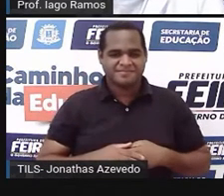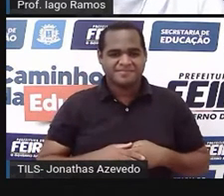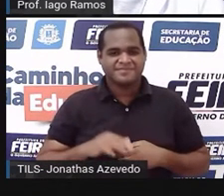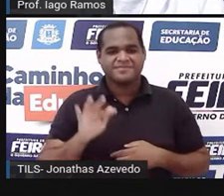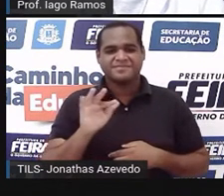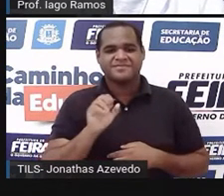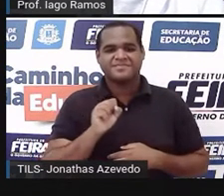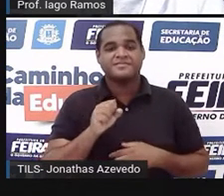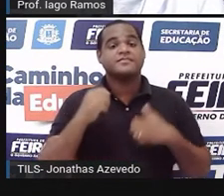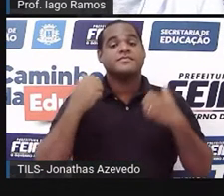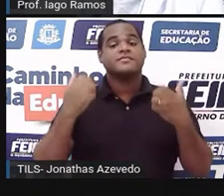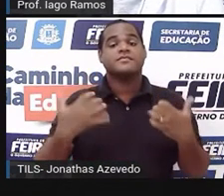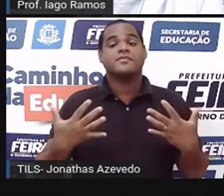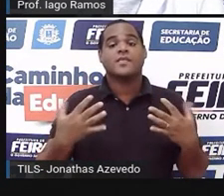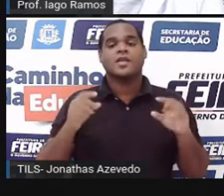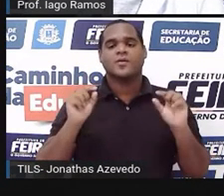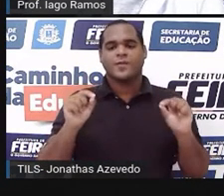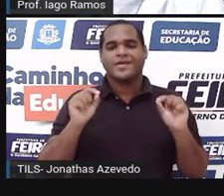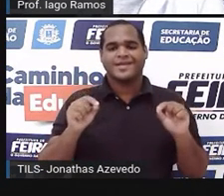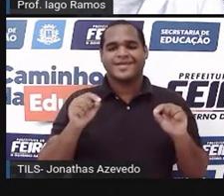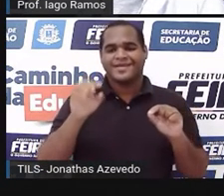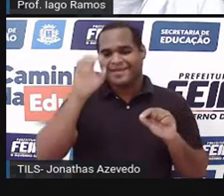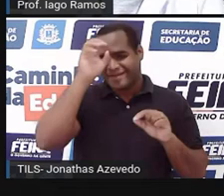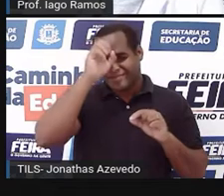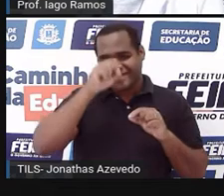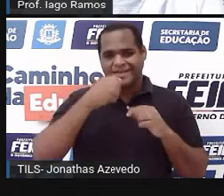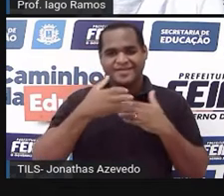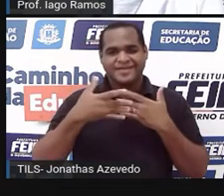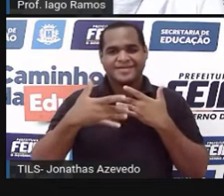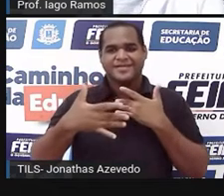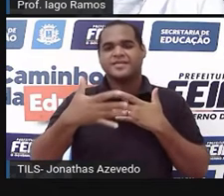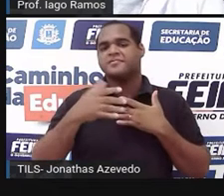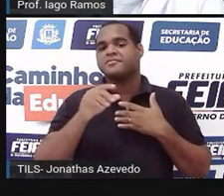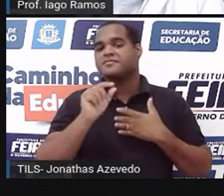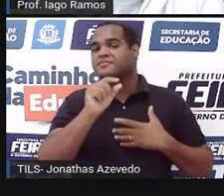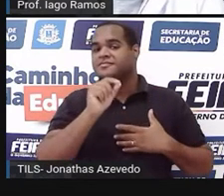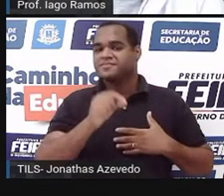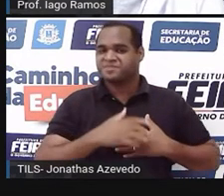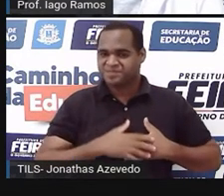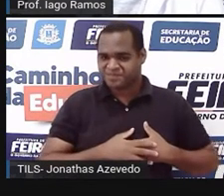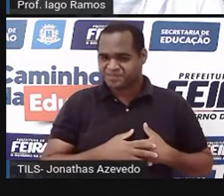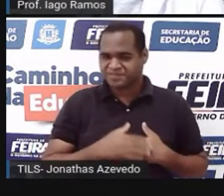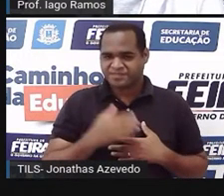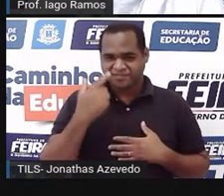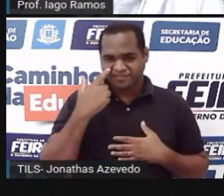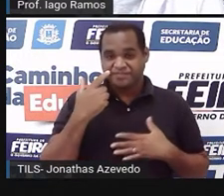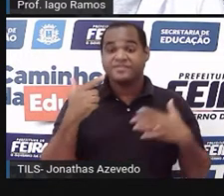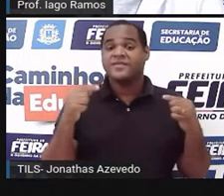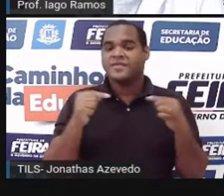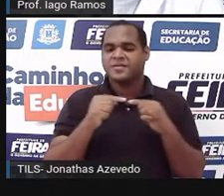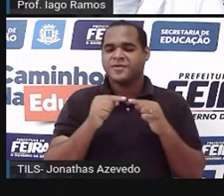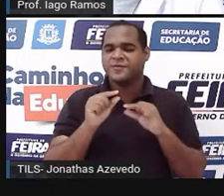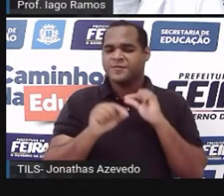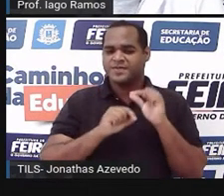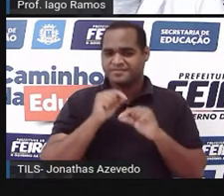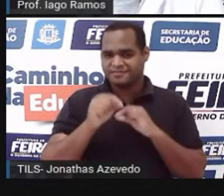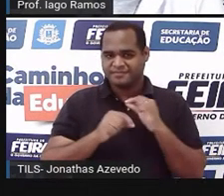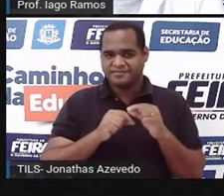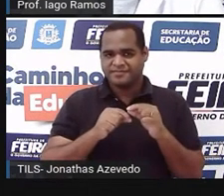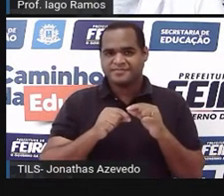E o que é que a gente vai aprender nessa aula? Uma coisa que tem a ver